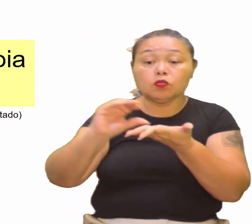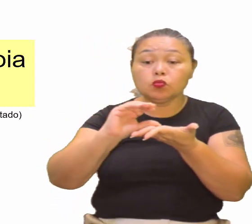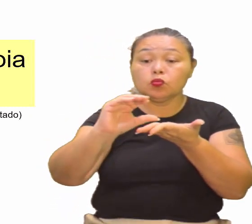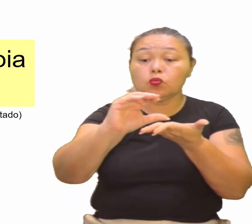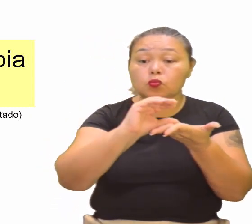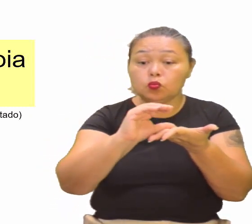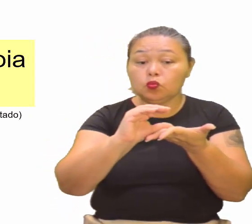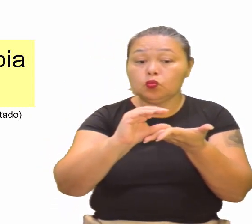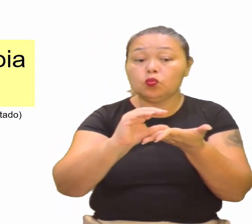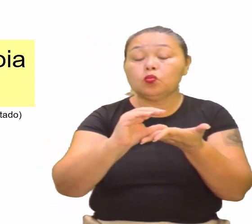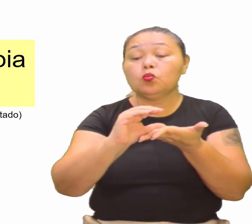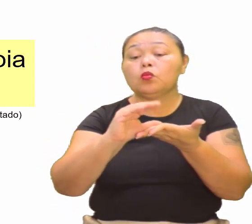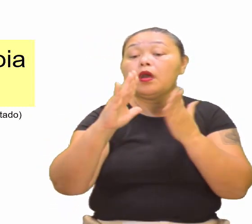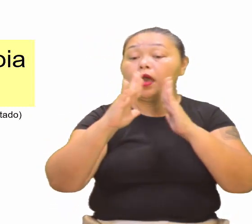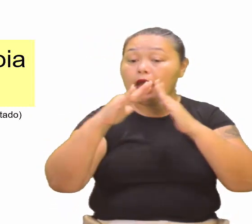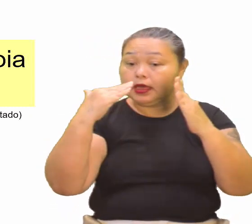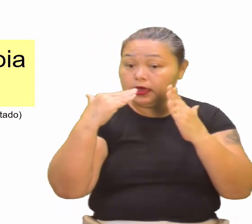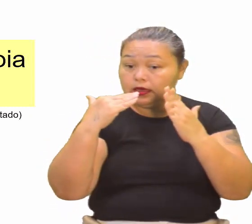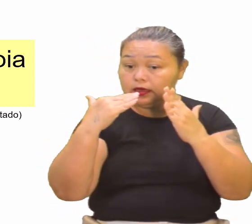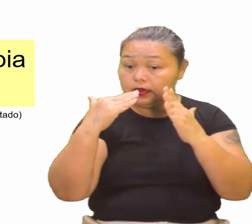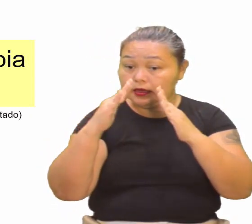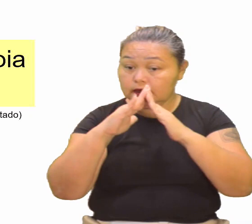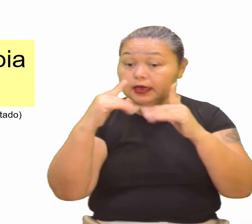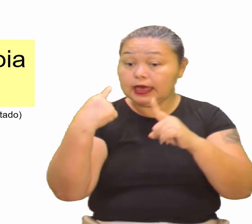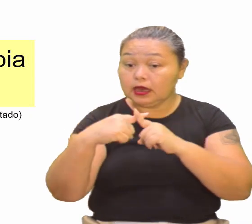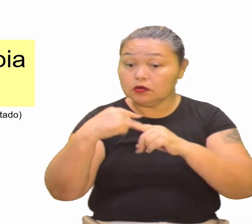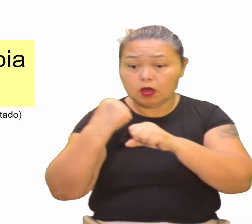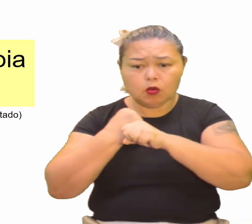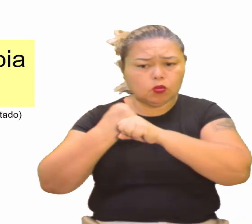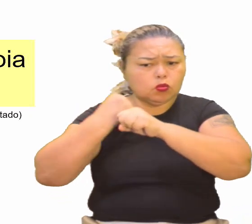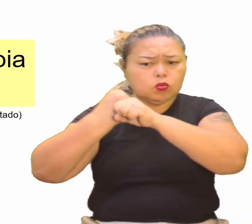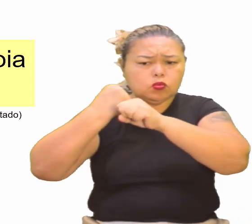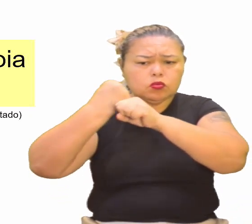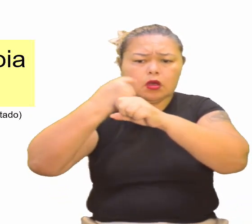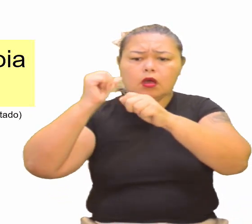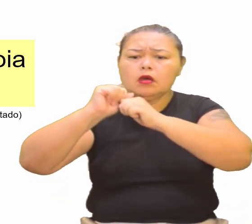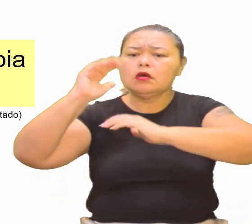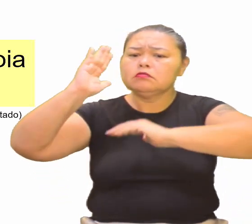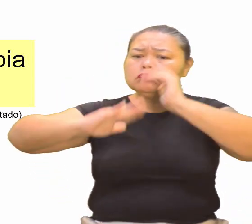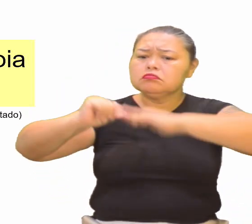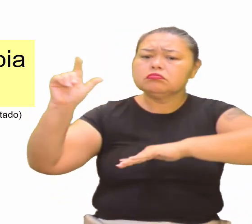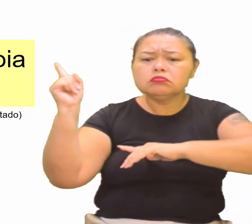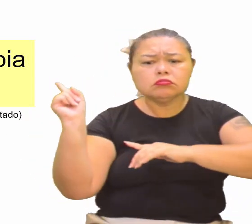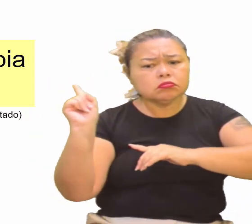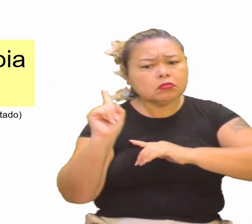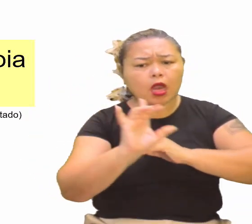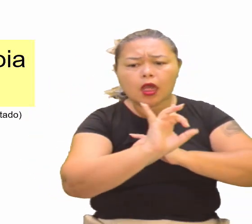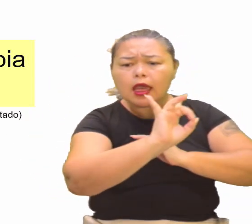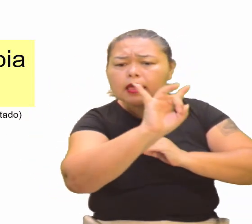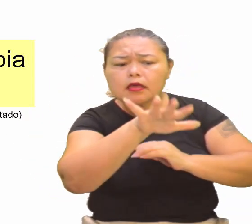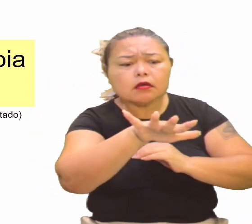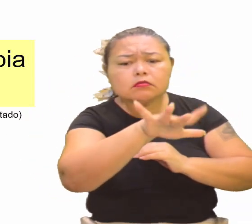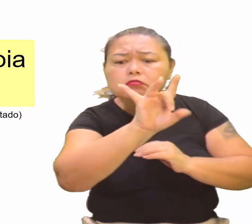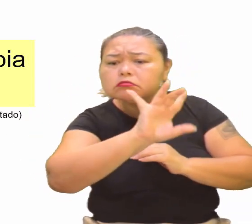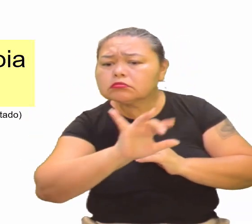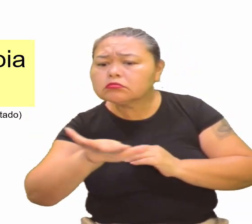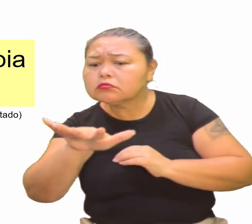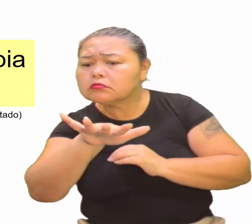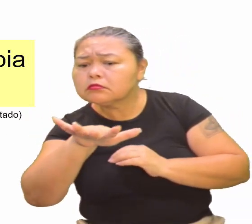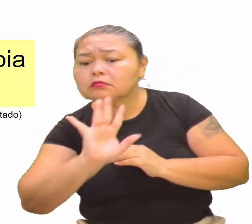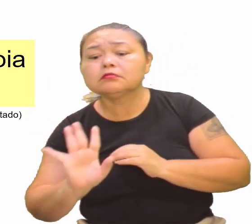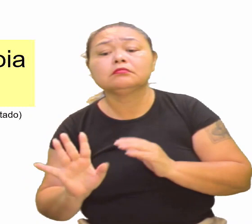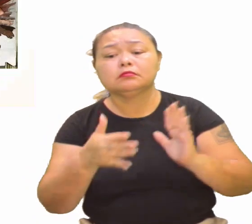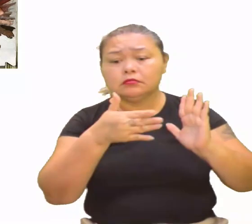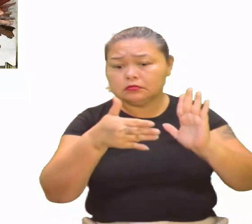no caso, a igreja, de construir, trazer artistas específicos para cada área, para cada momento, tá?